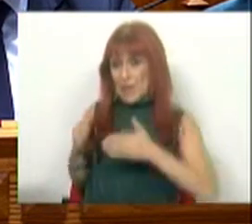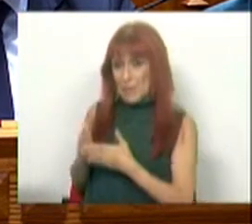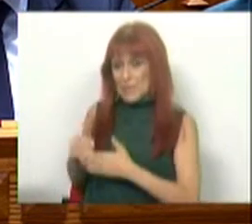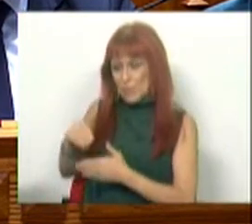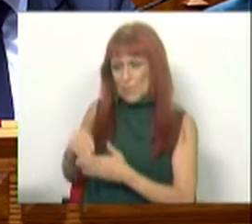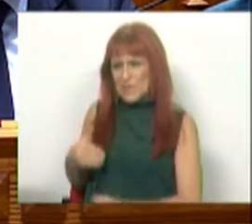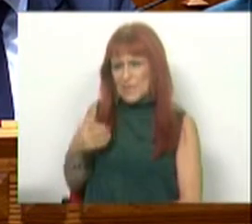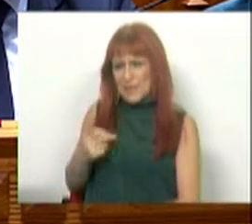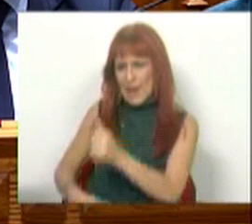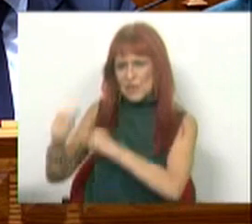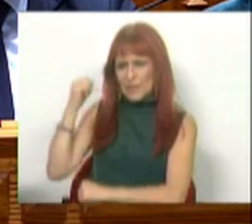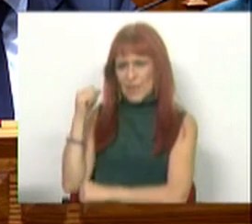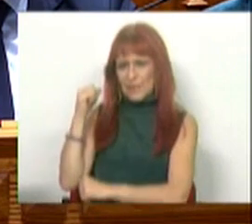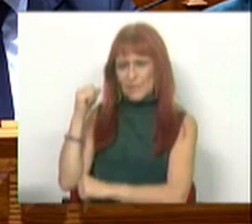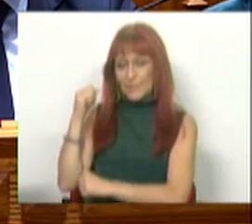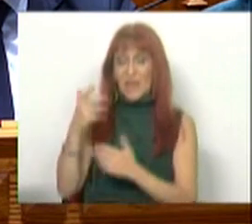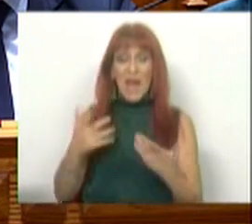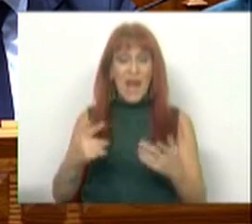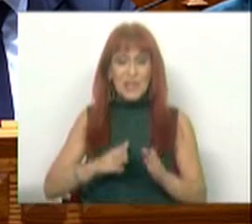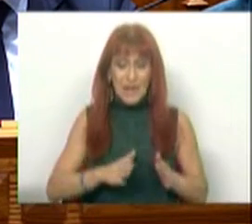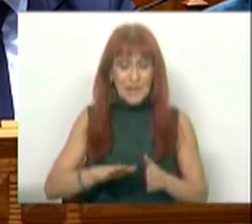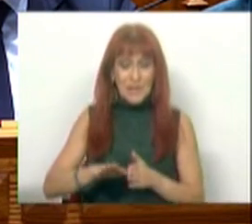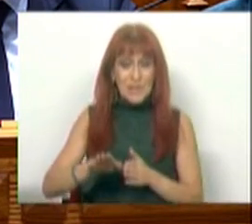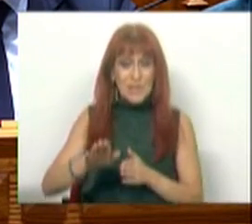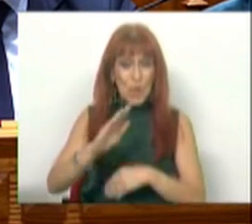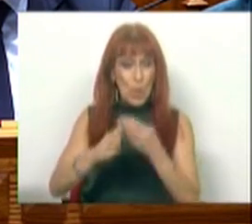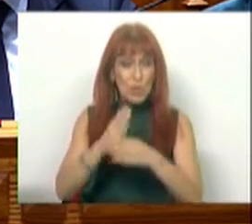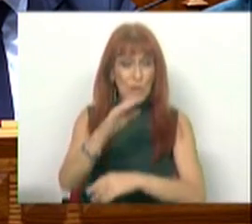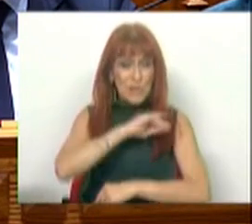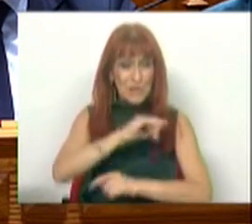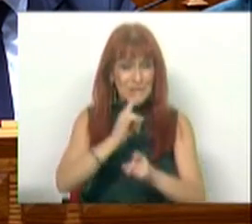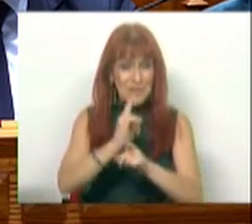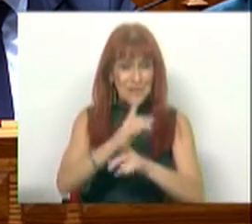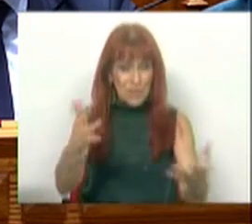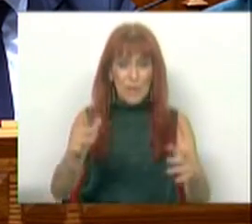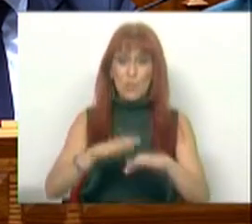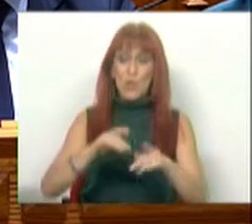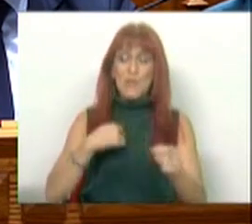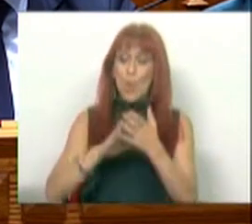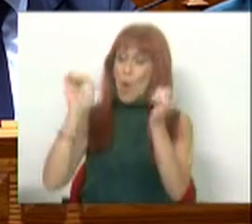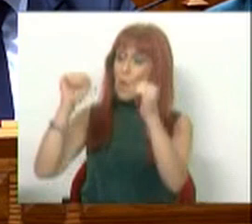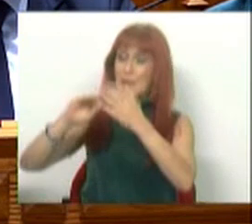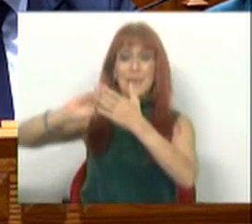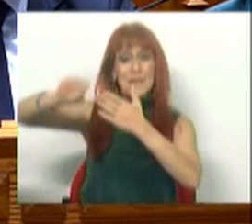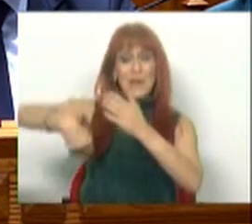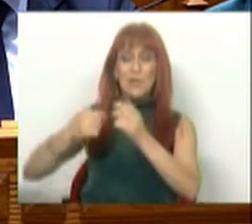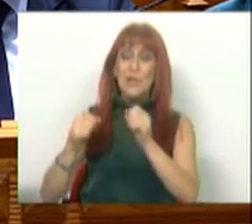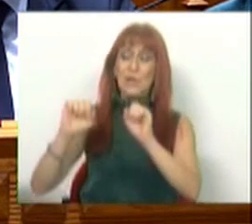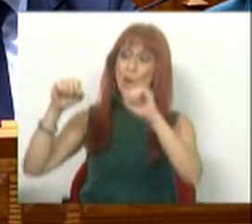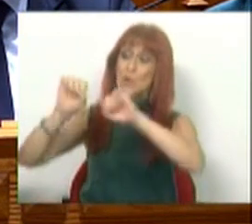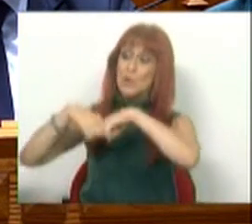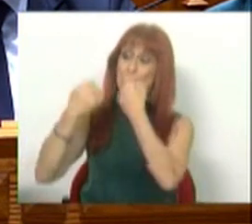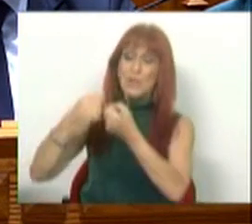pobreza, há sete anos atrás. E é esta trajetória que temos por seguir com os salários e, por isso, os acordos que assinámos em concertação